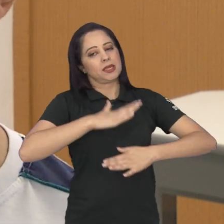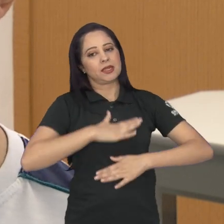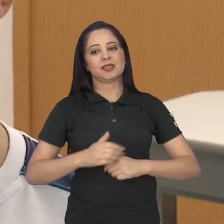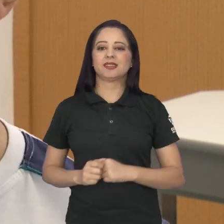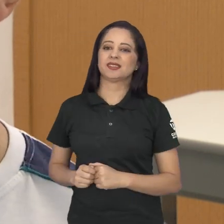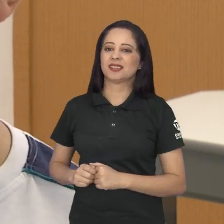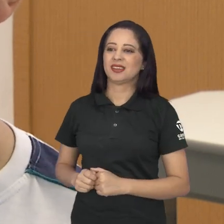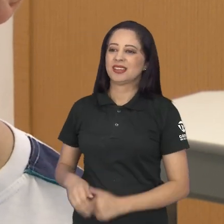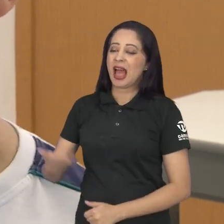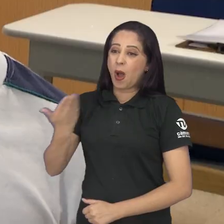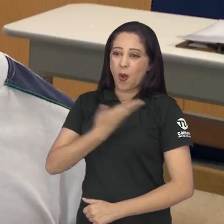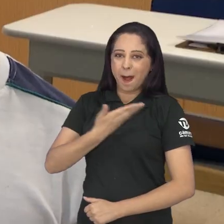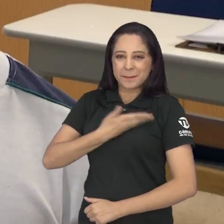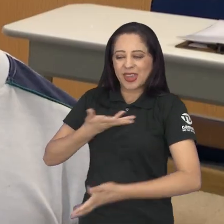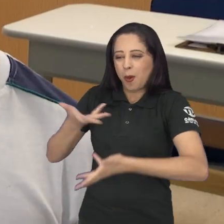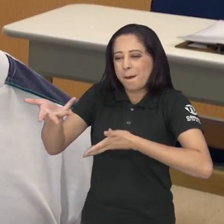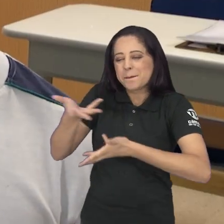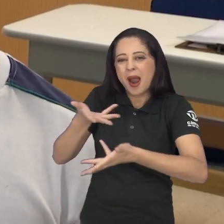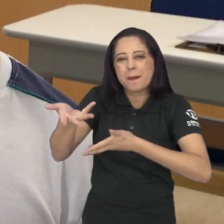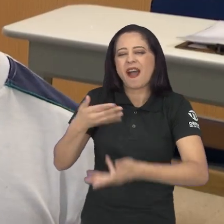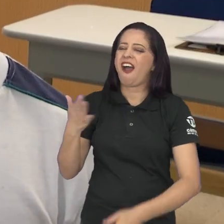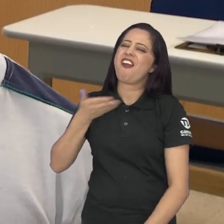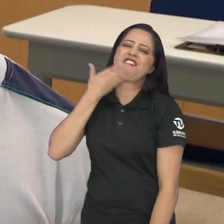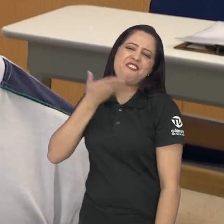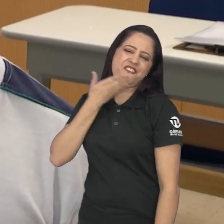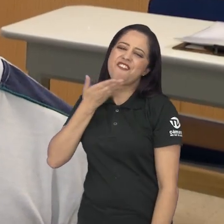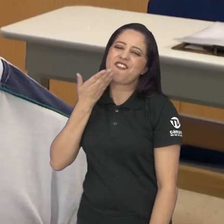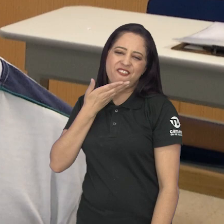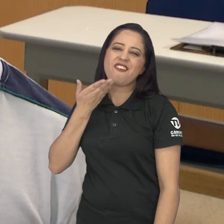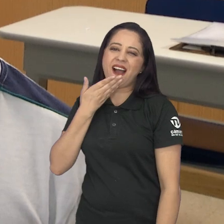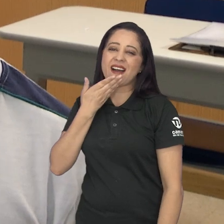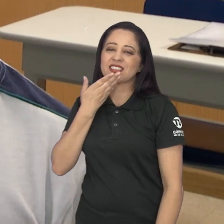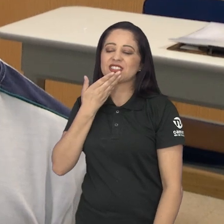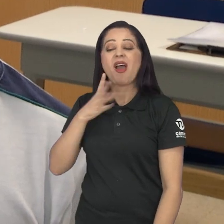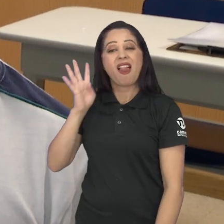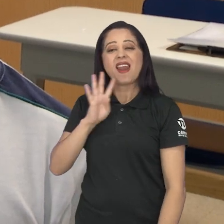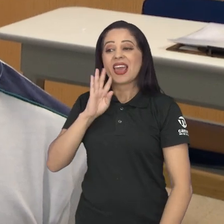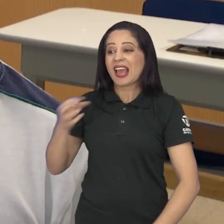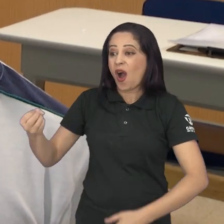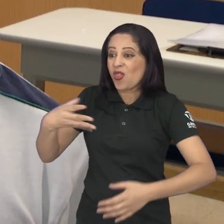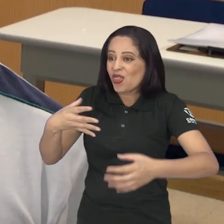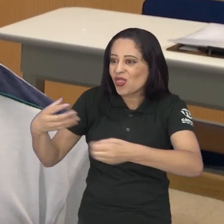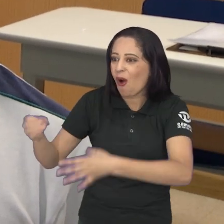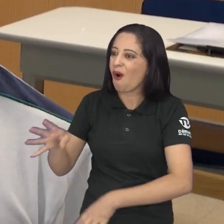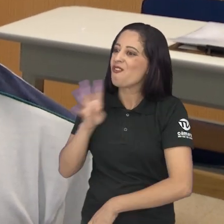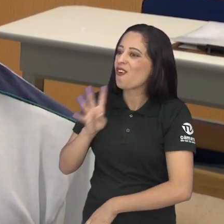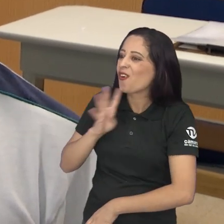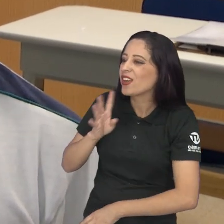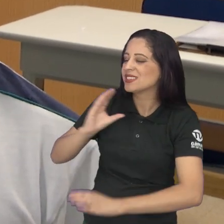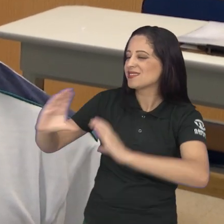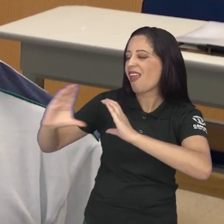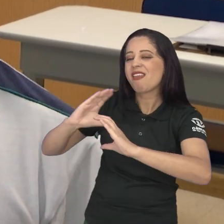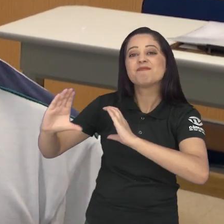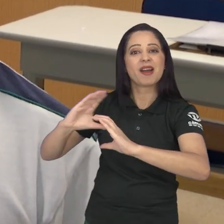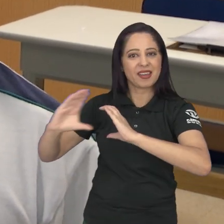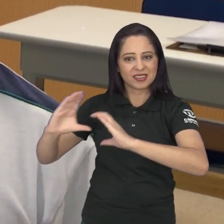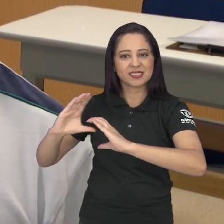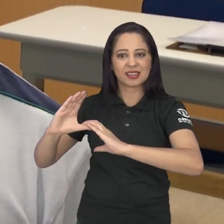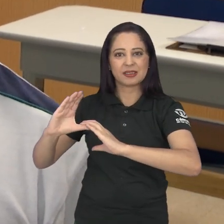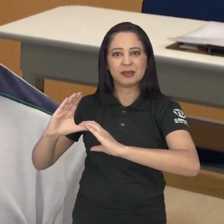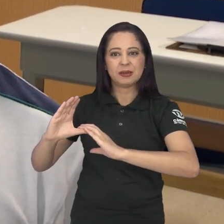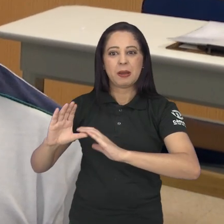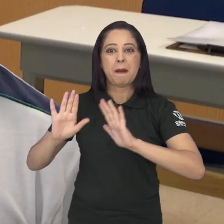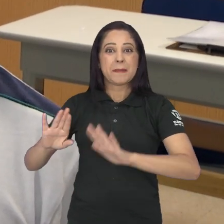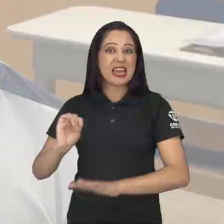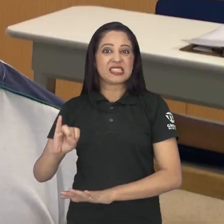um lugar de tranquilidade. O convívio com os amigos é bem fácil, porque eu tenho vários amigos e é bem fácil de formar novos amigos, de uma boa